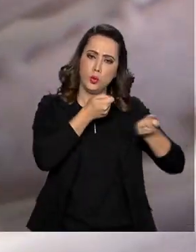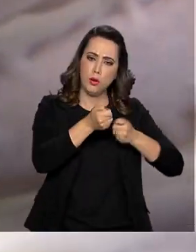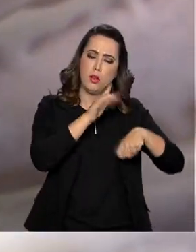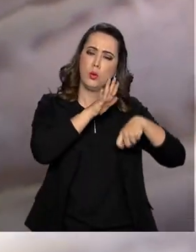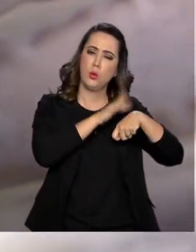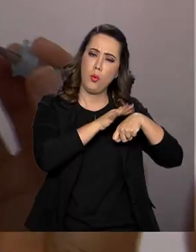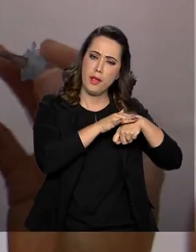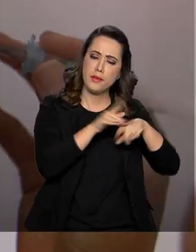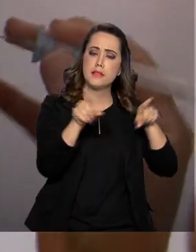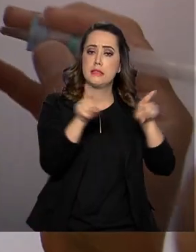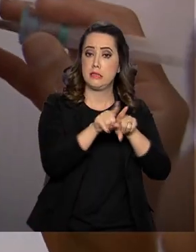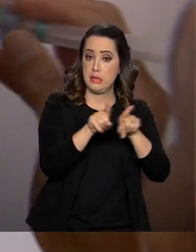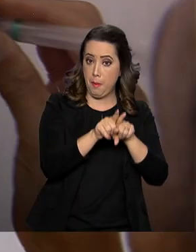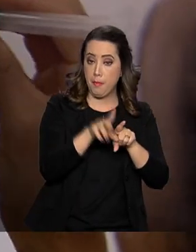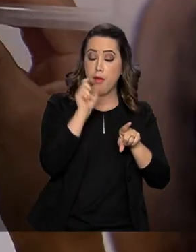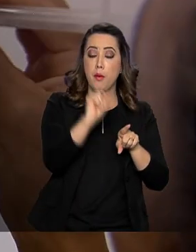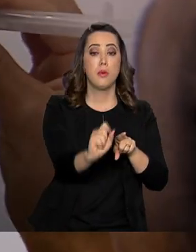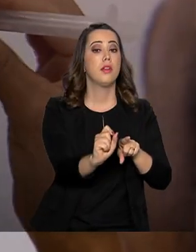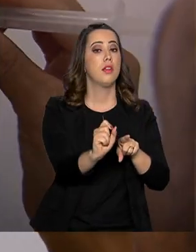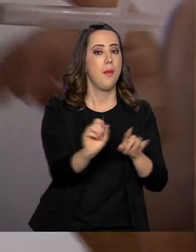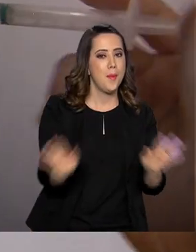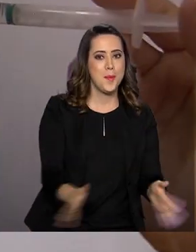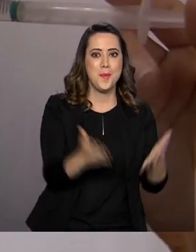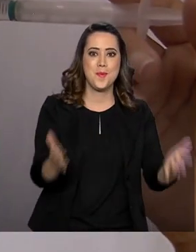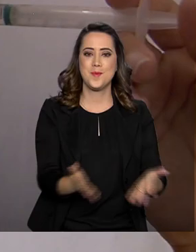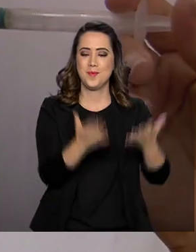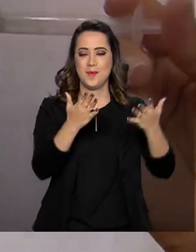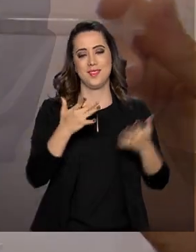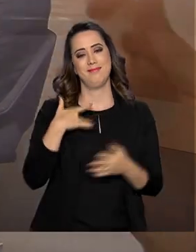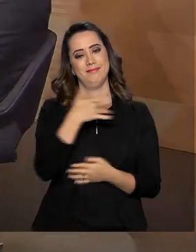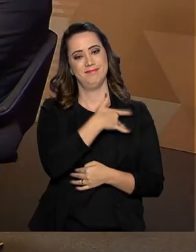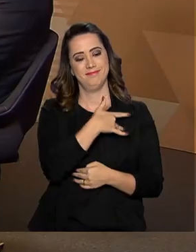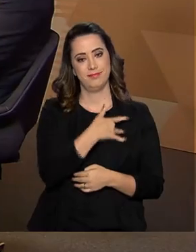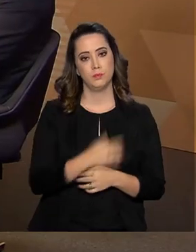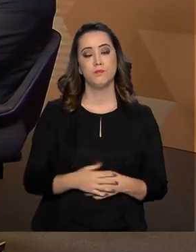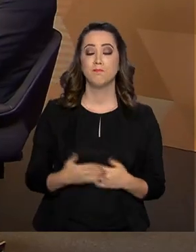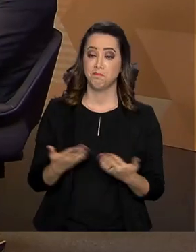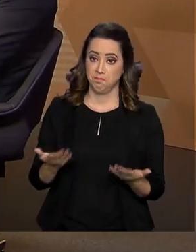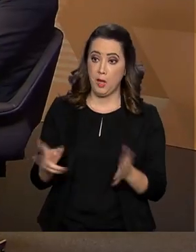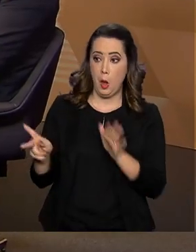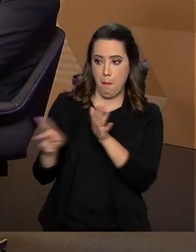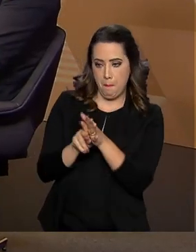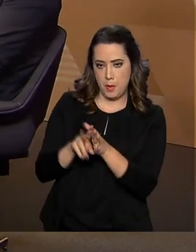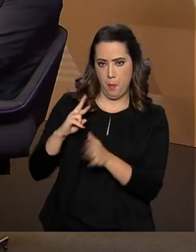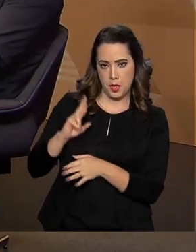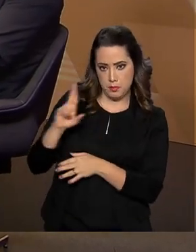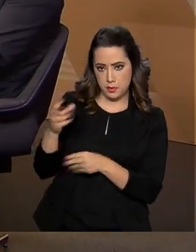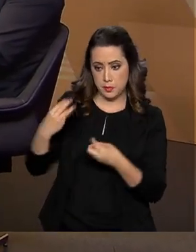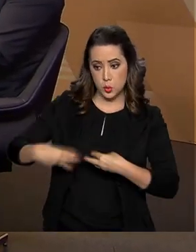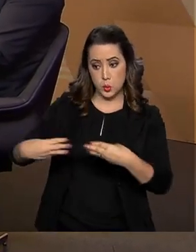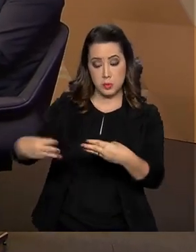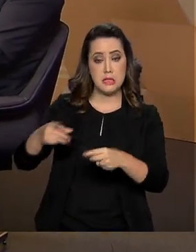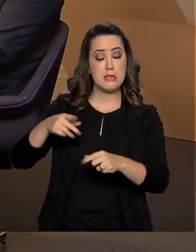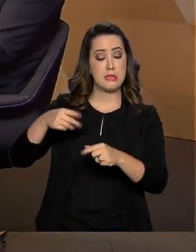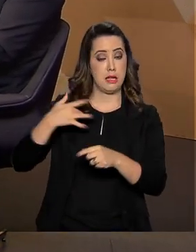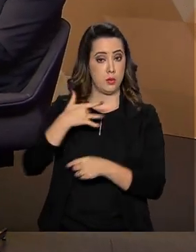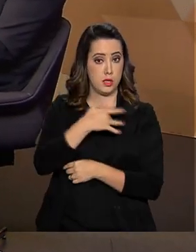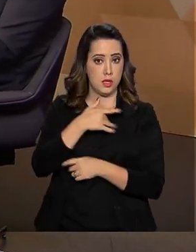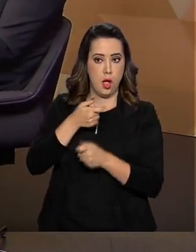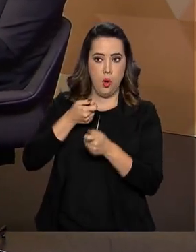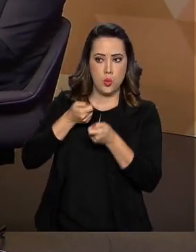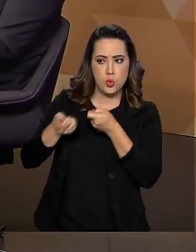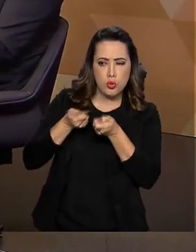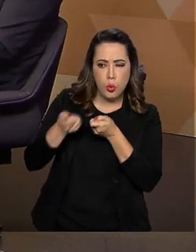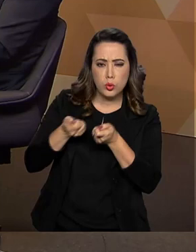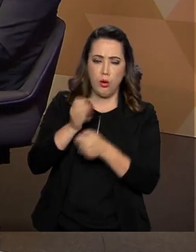doenças, bem como para a promoção da saúde. Cabe ao Ministério da Saúde a coordenação desse trabalho. E